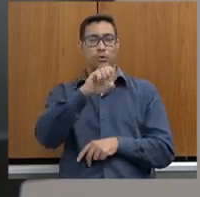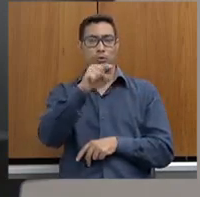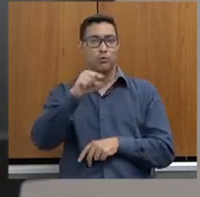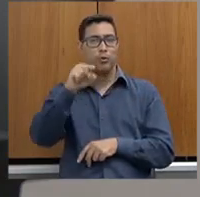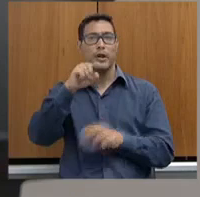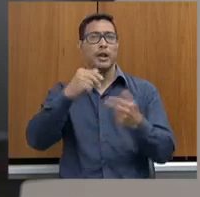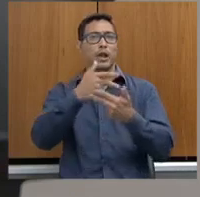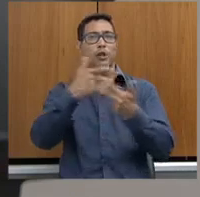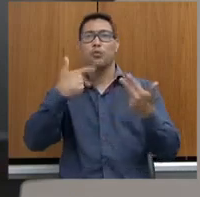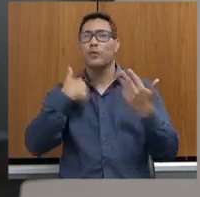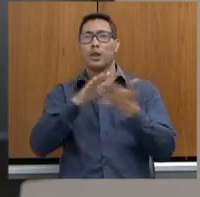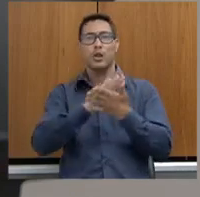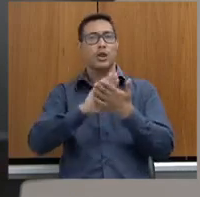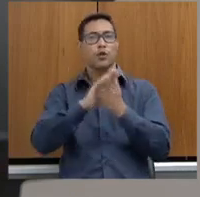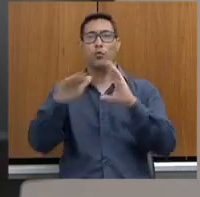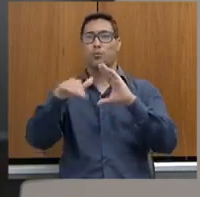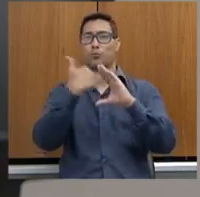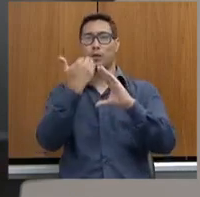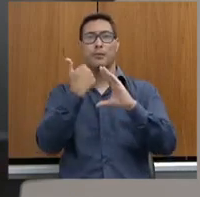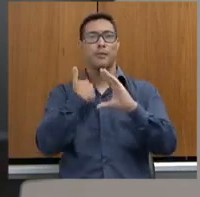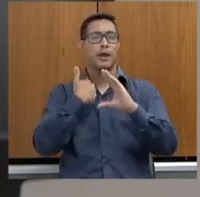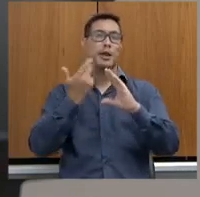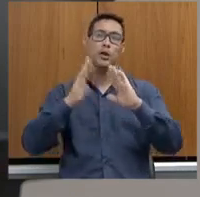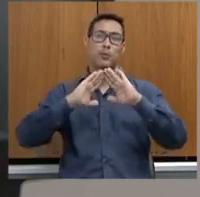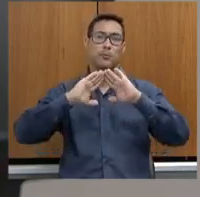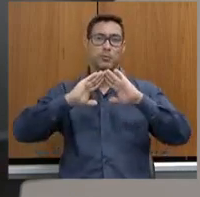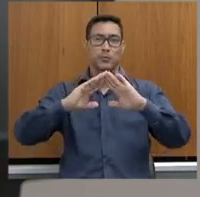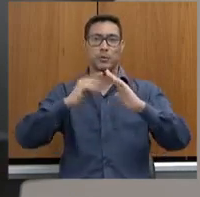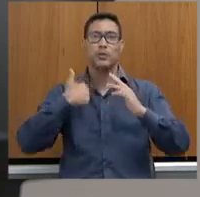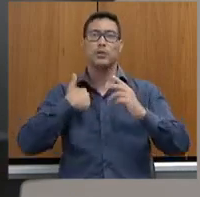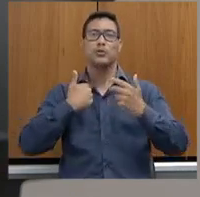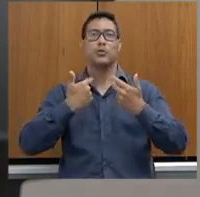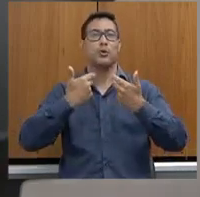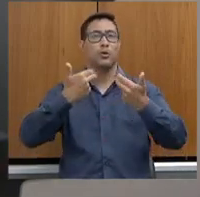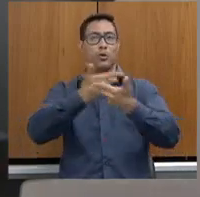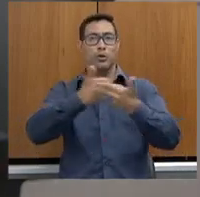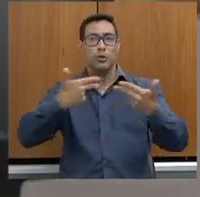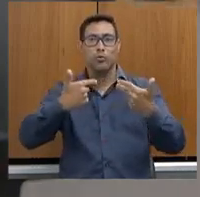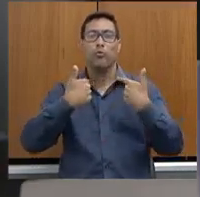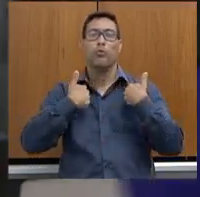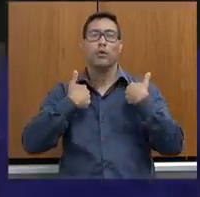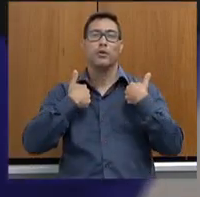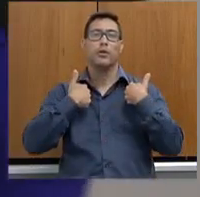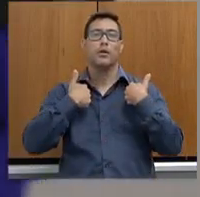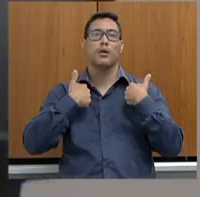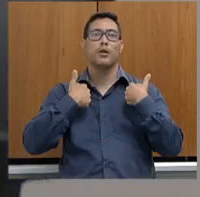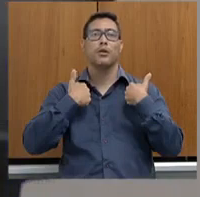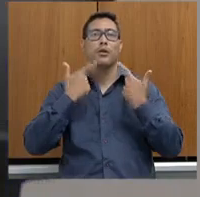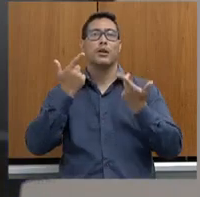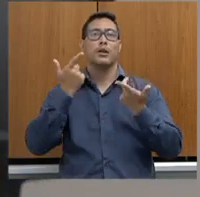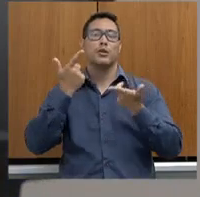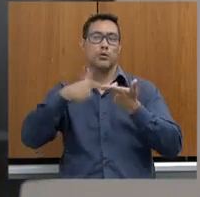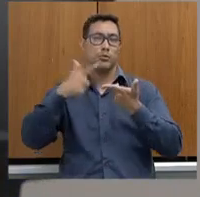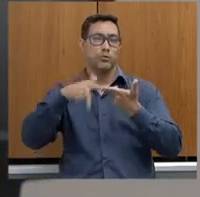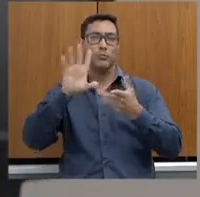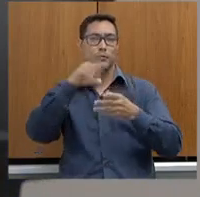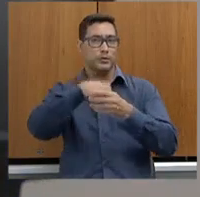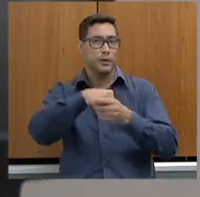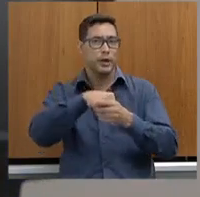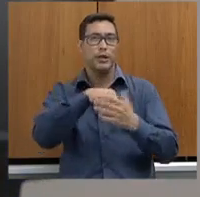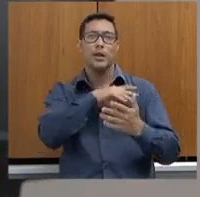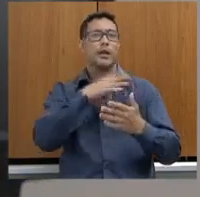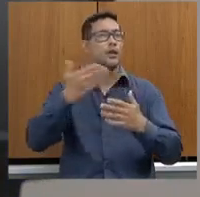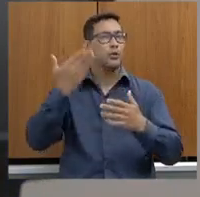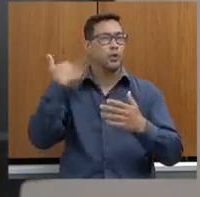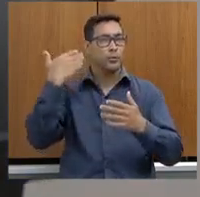cobrando uma posição da comissão em relação às promoções internas. E nós tivemos problemas gravíssimos com